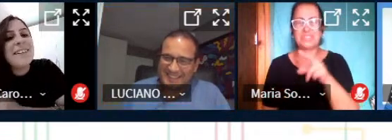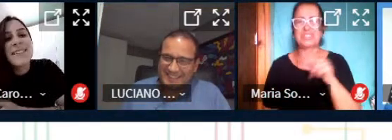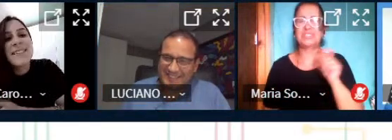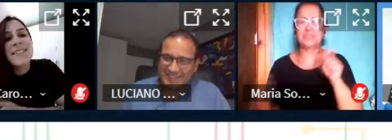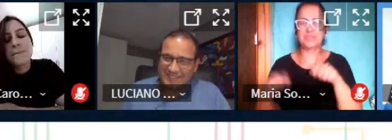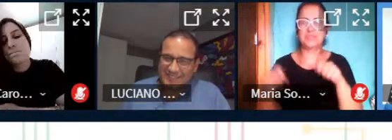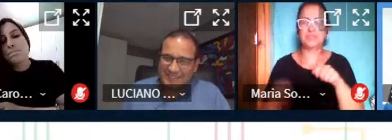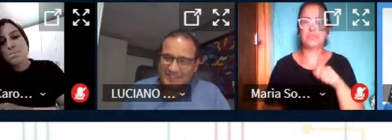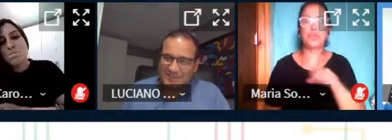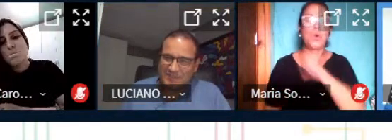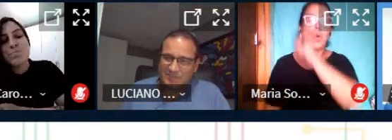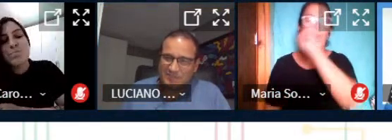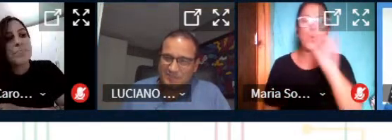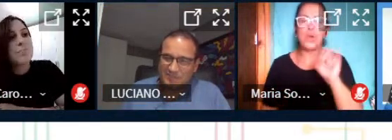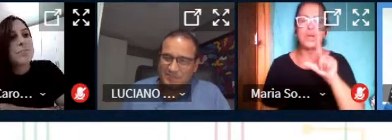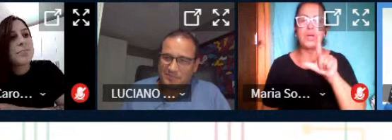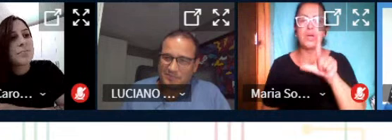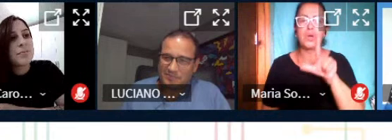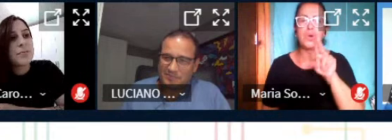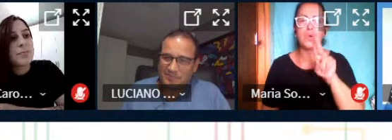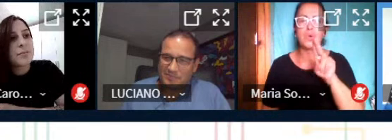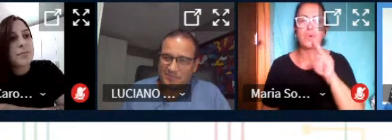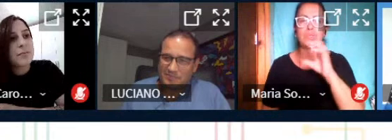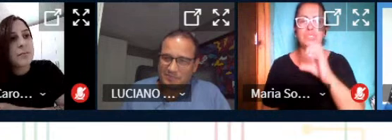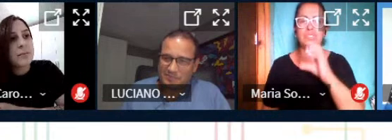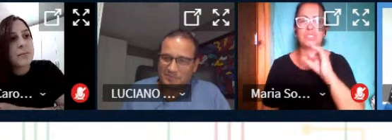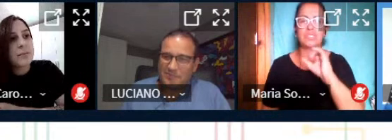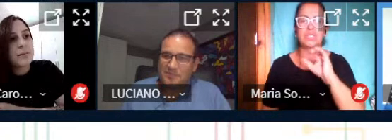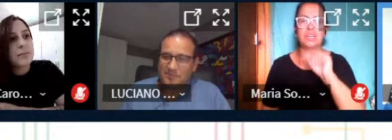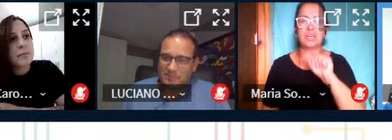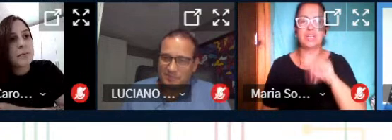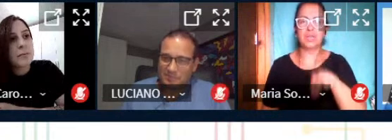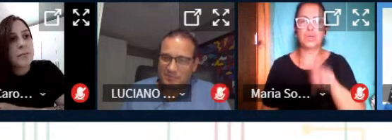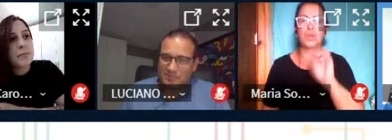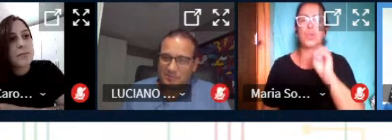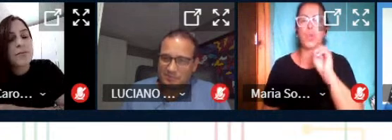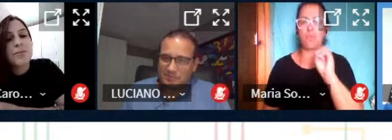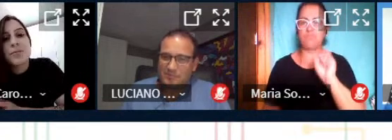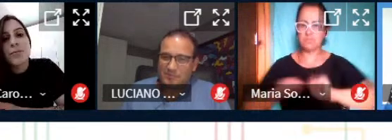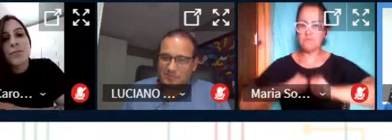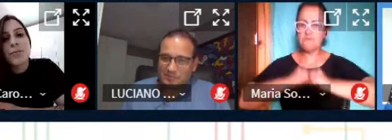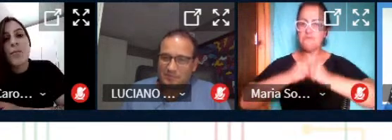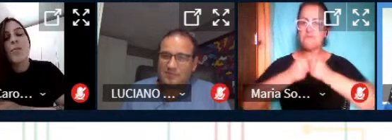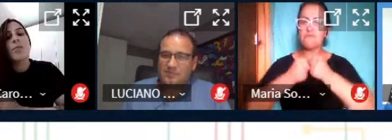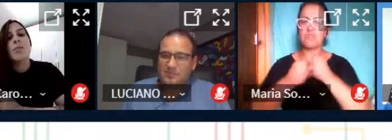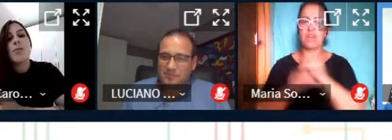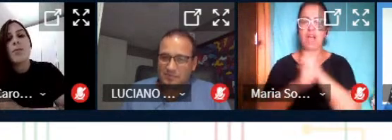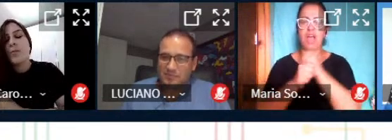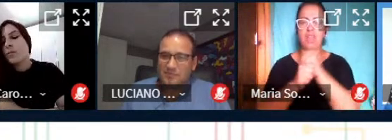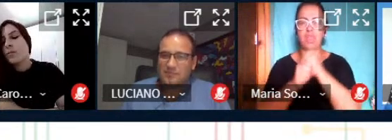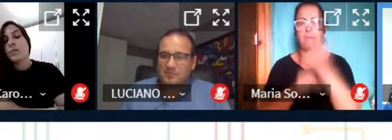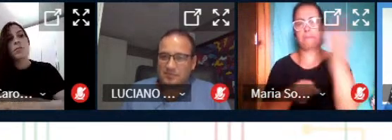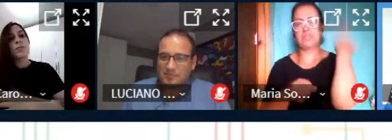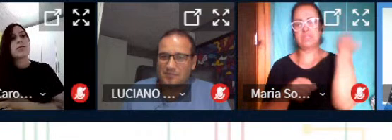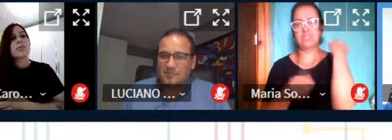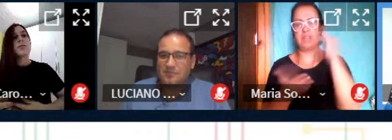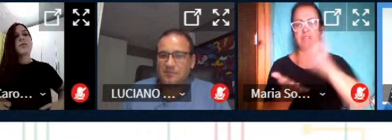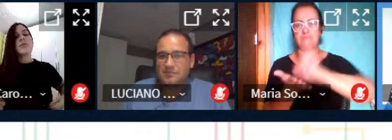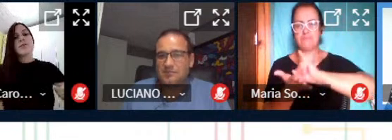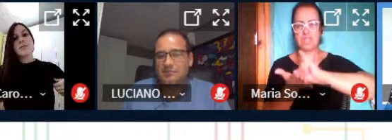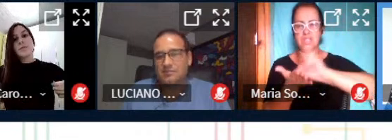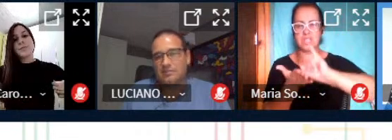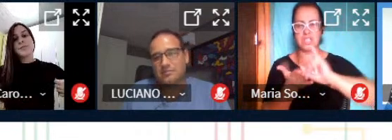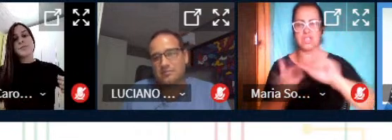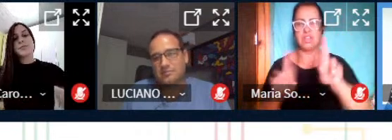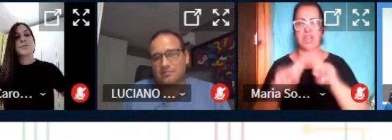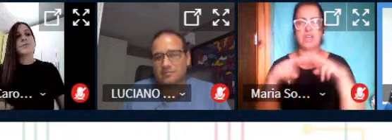Luciano a gente está no a gente começou com um esforço grande no ano passado no início do ano passado na reunião dos professores